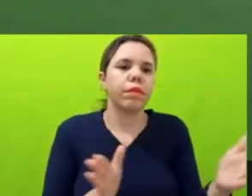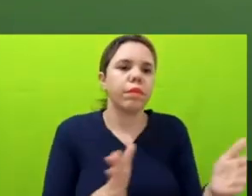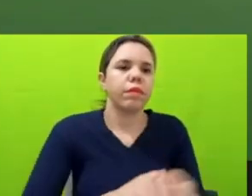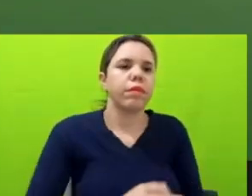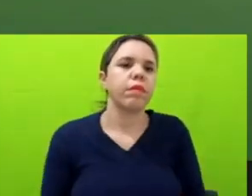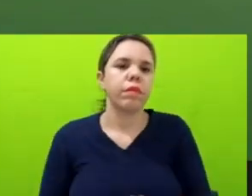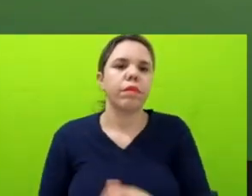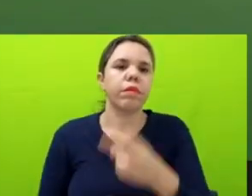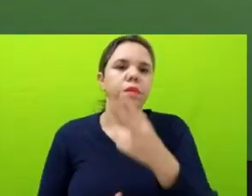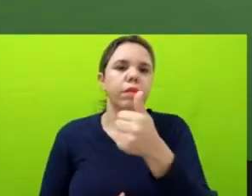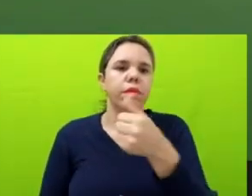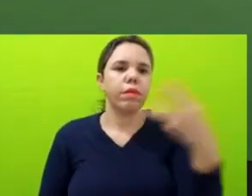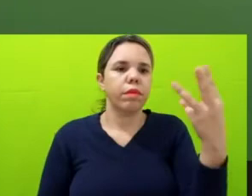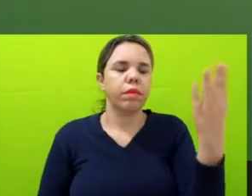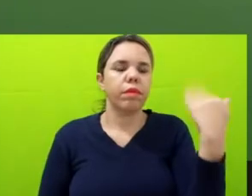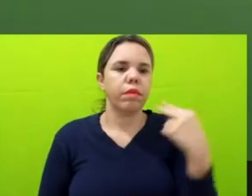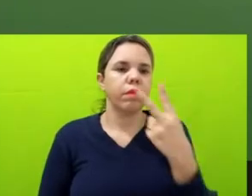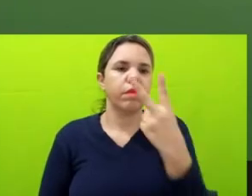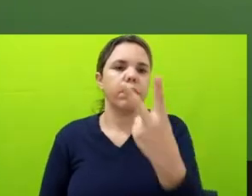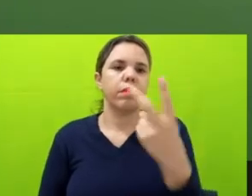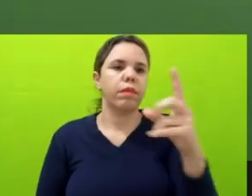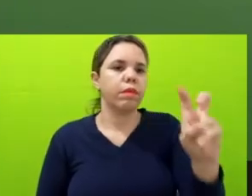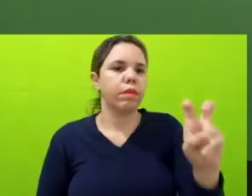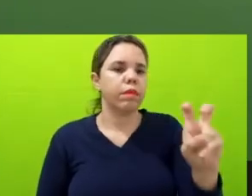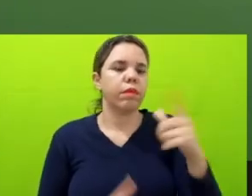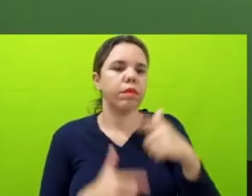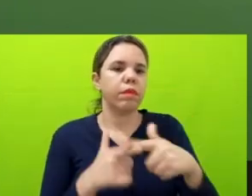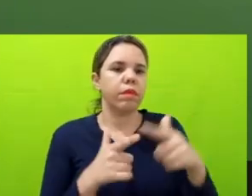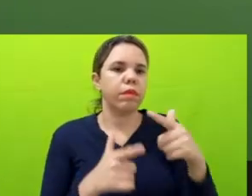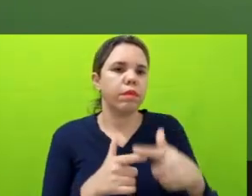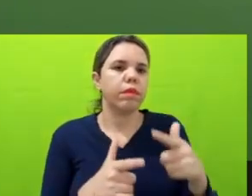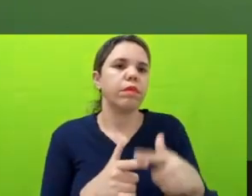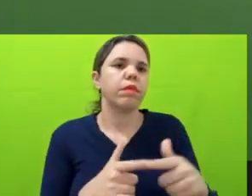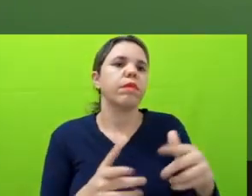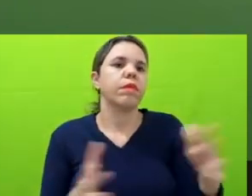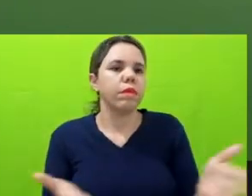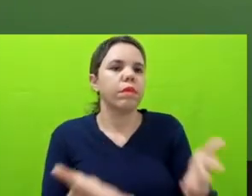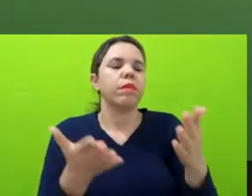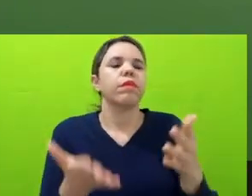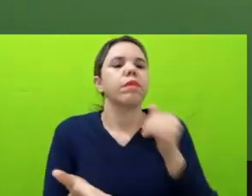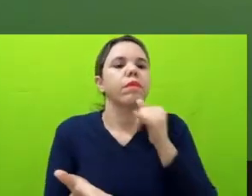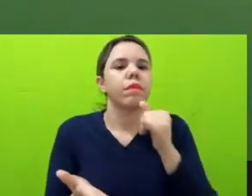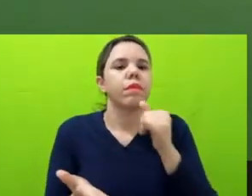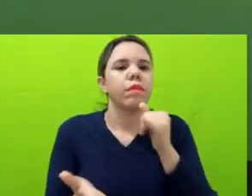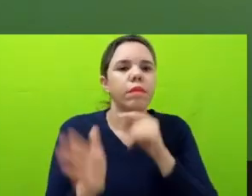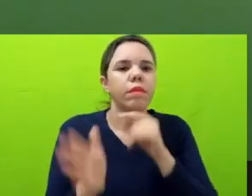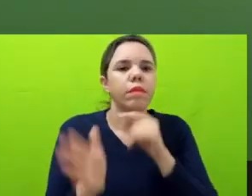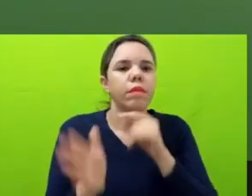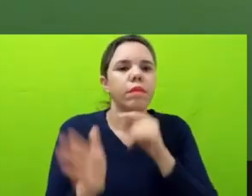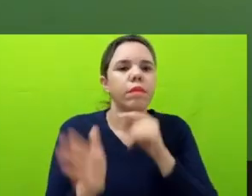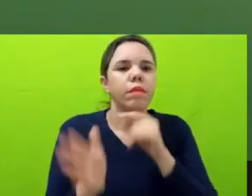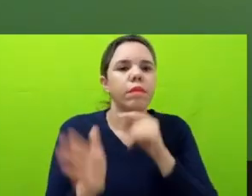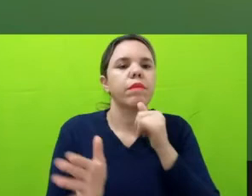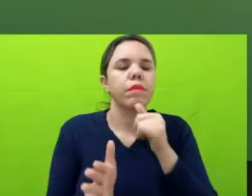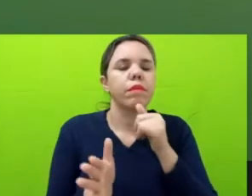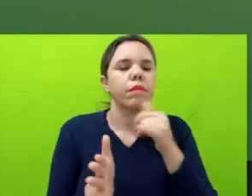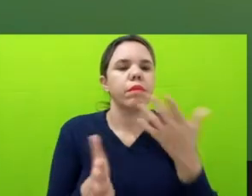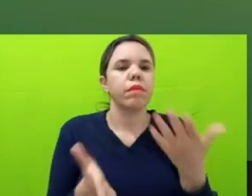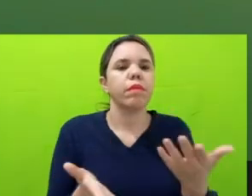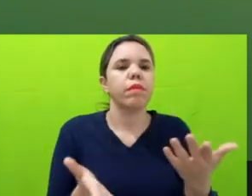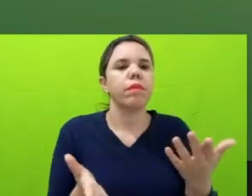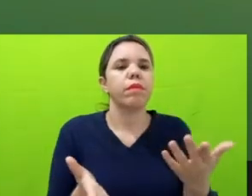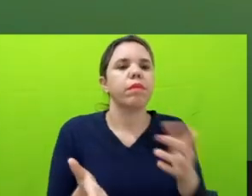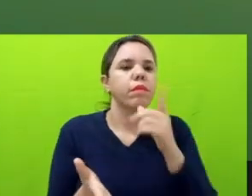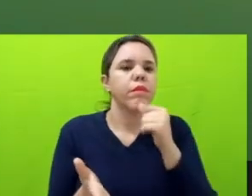nós tivemos esse problema, a gente começou a levantar dados da falta d'água, né, água potável na população de Manaus. Nós